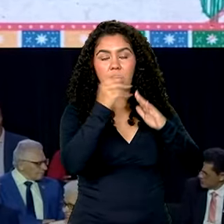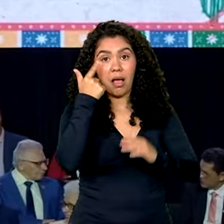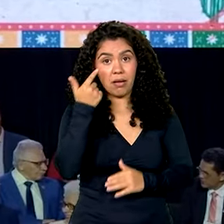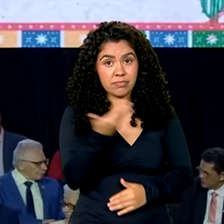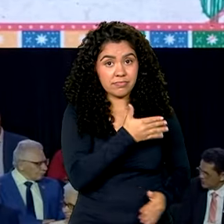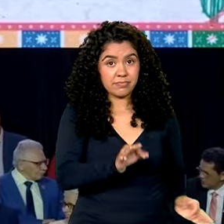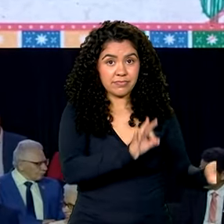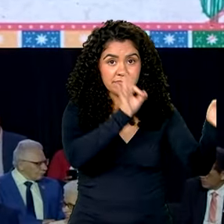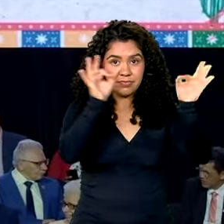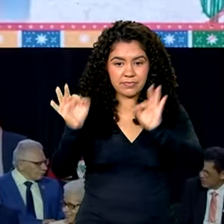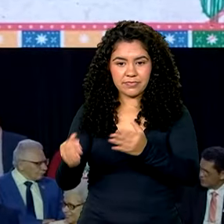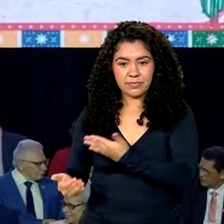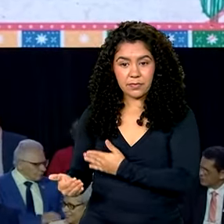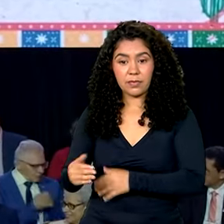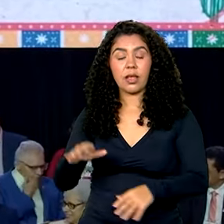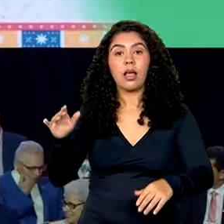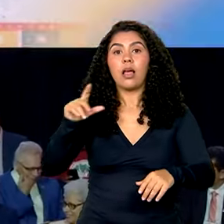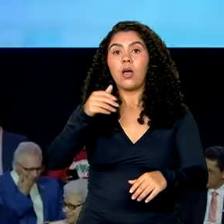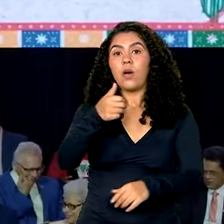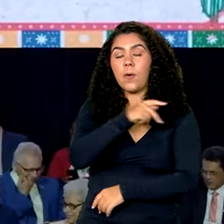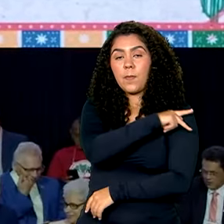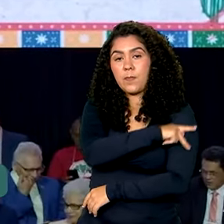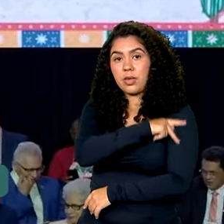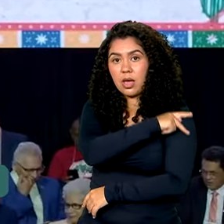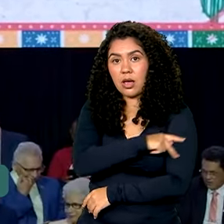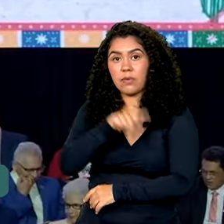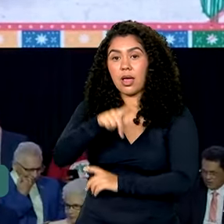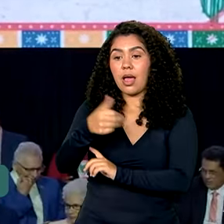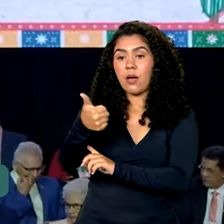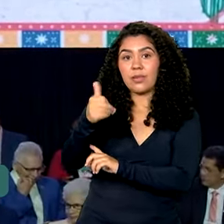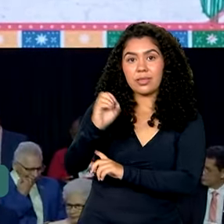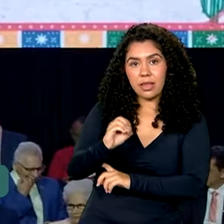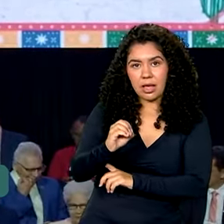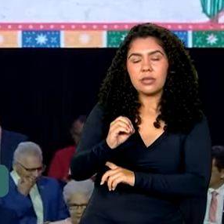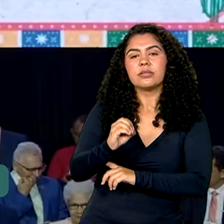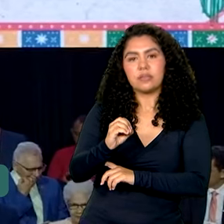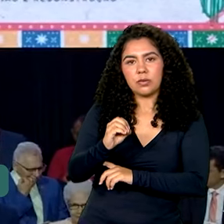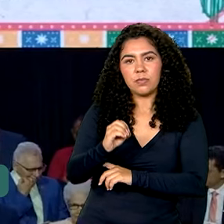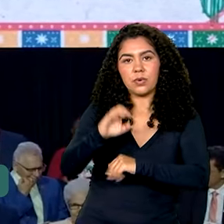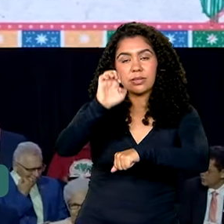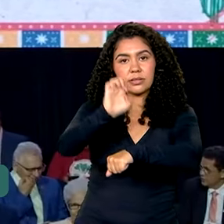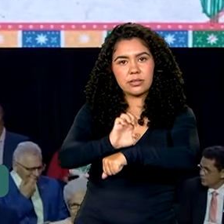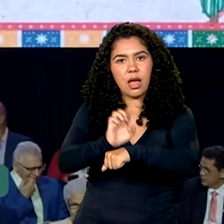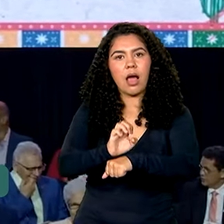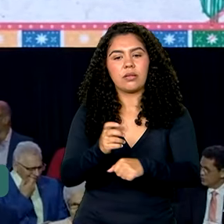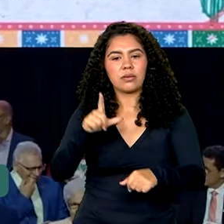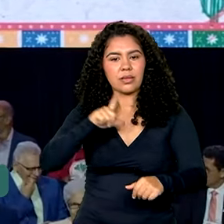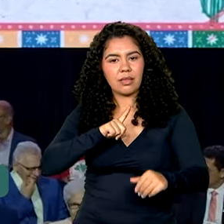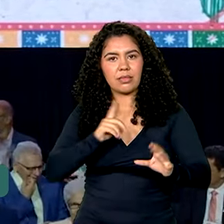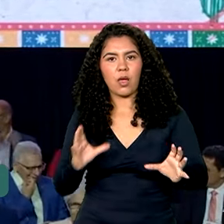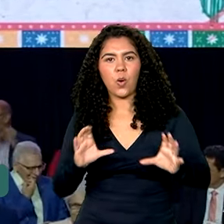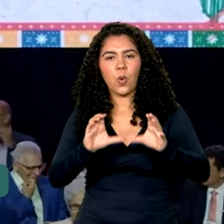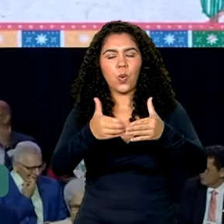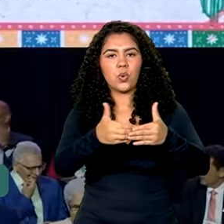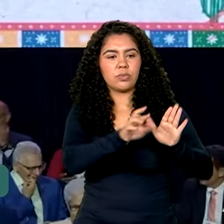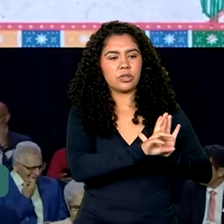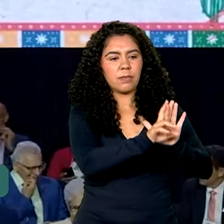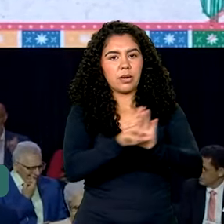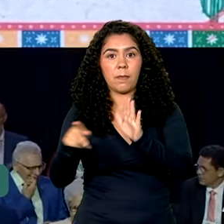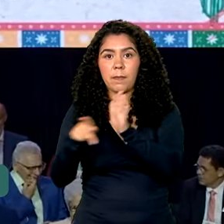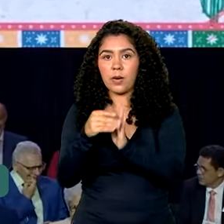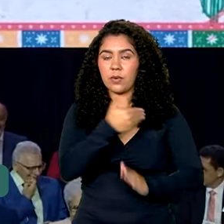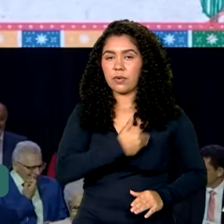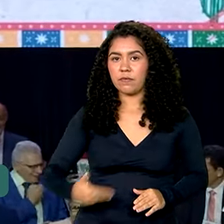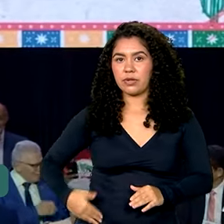O Piauí é o décimo estado a receber a caravana federativa coordenada pela Secretaria de Relações